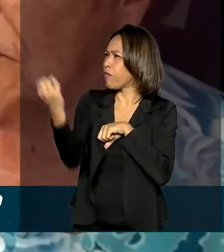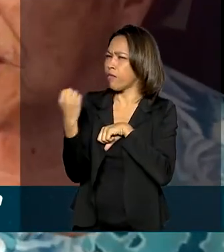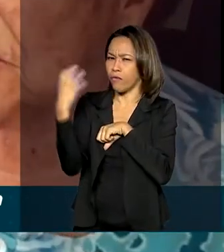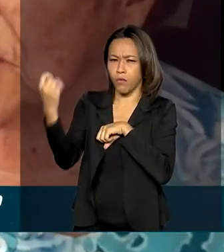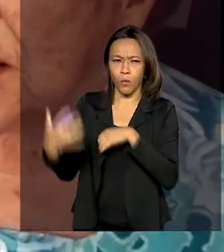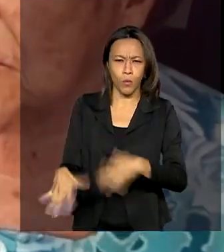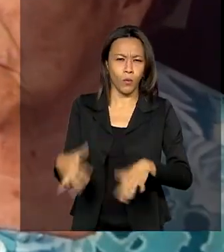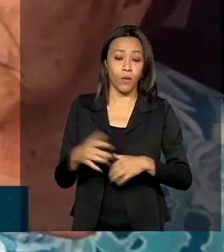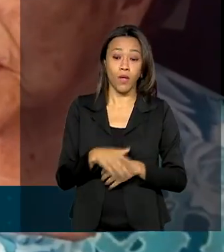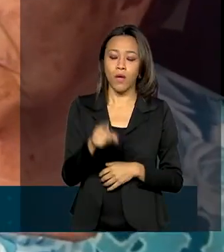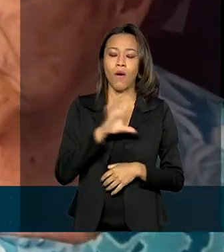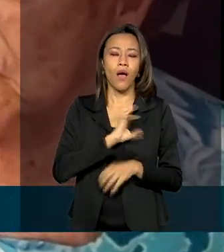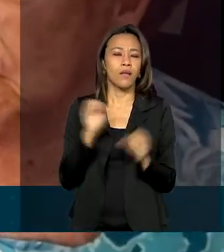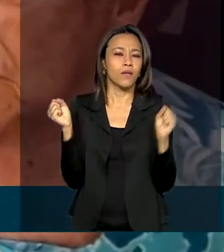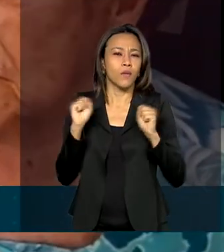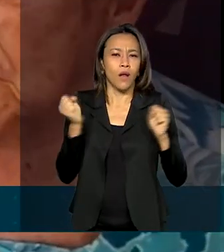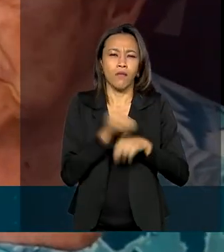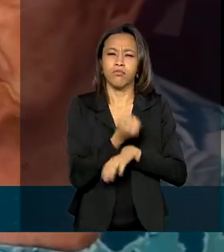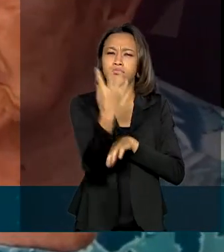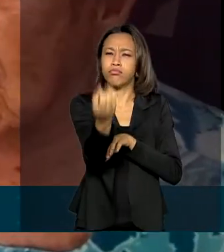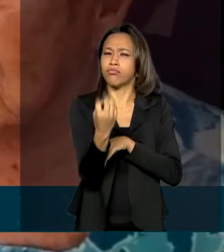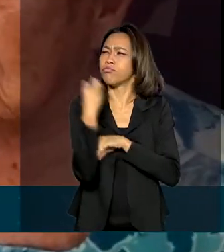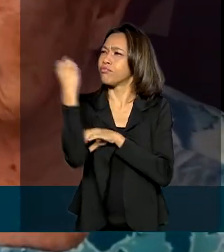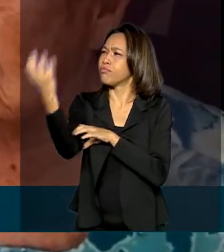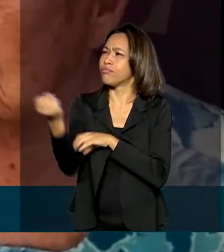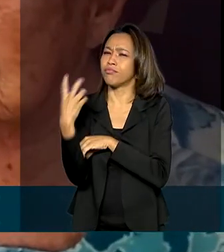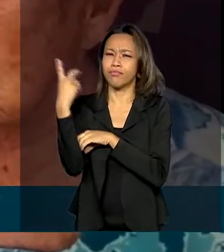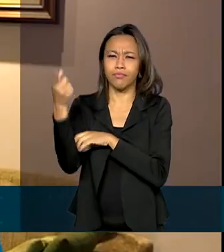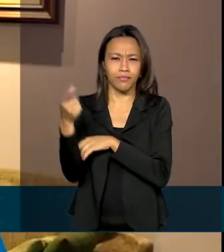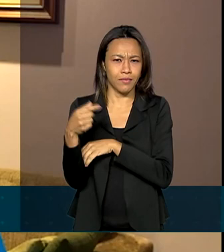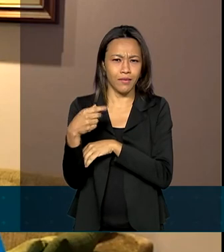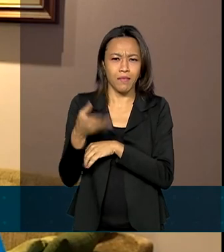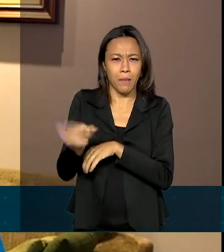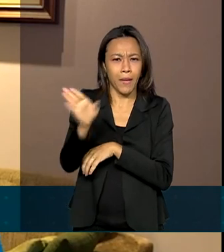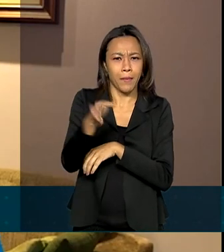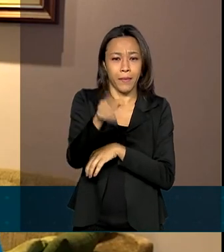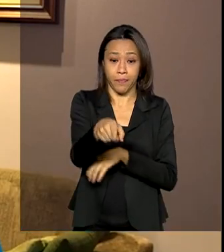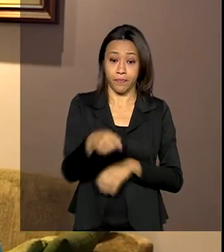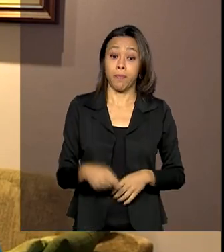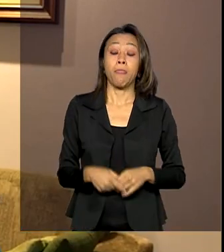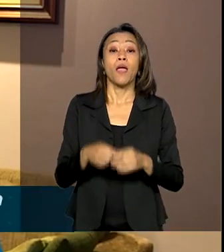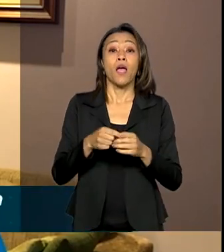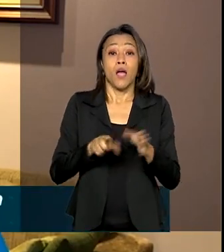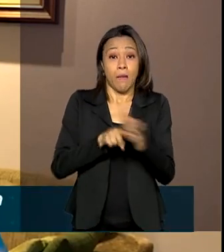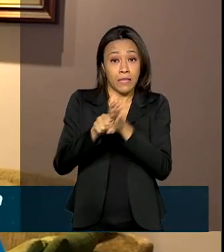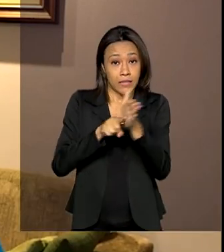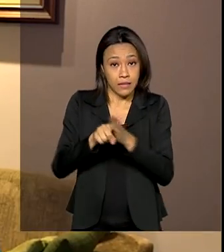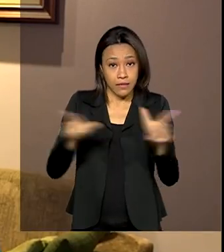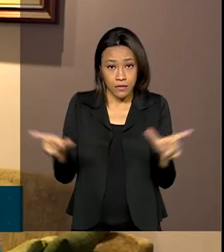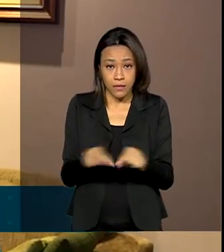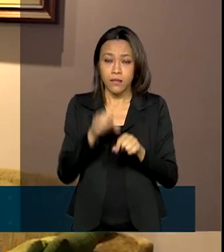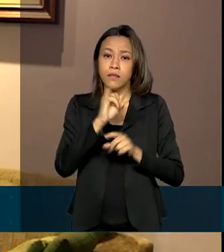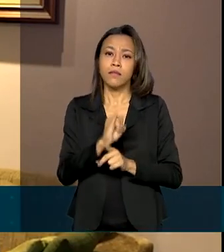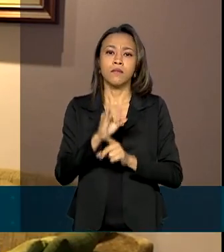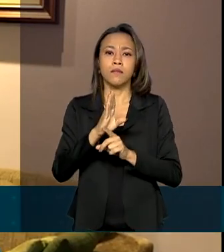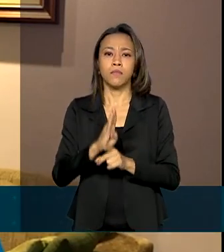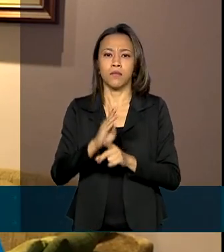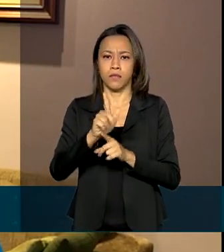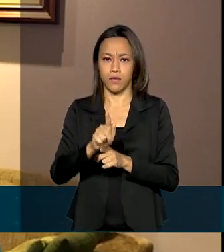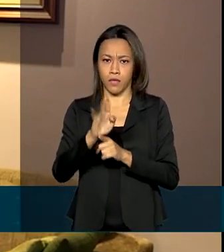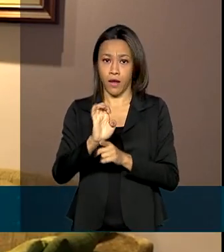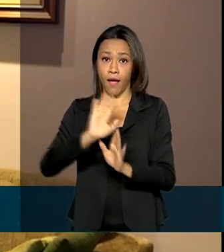Adorava viajar, gostei muito das minhas viagens. De acordo com o IBGE, até 2018,